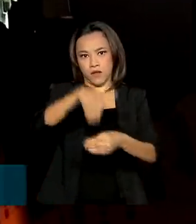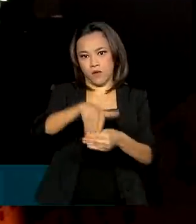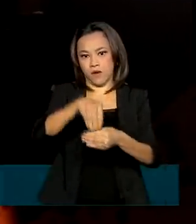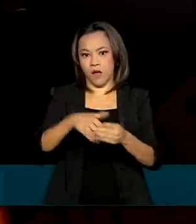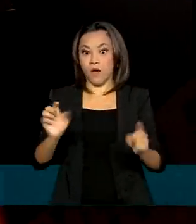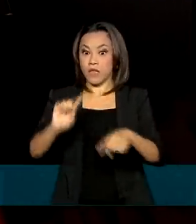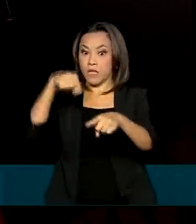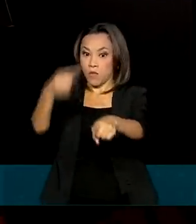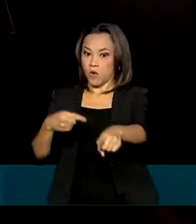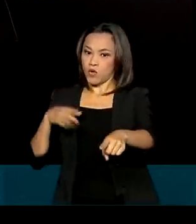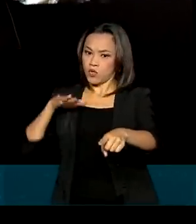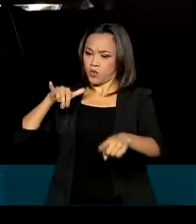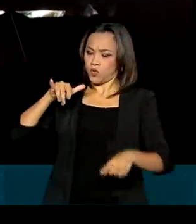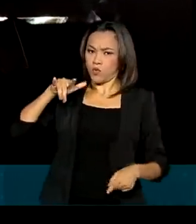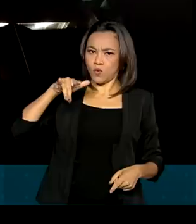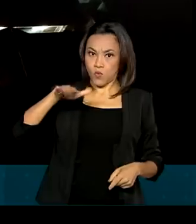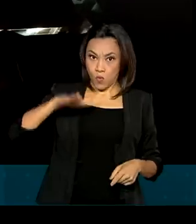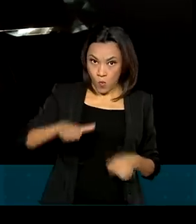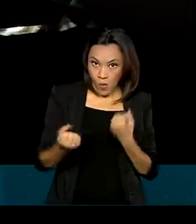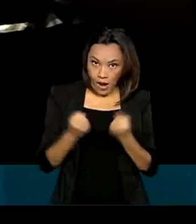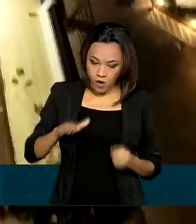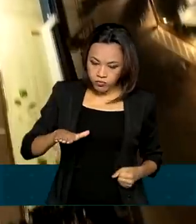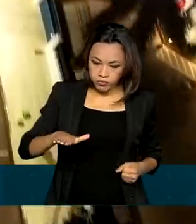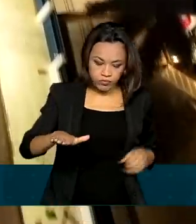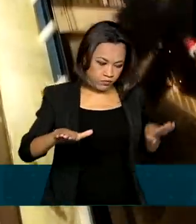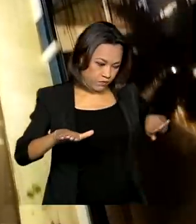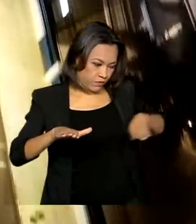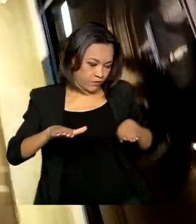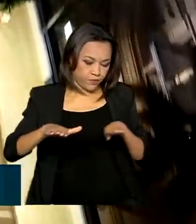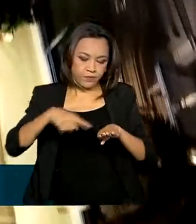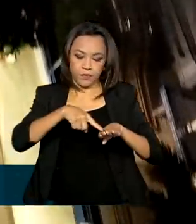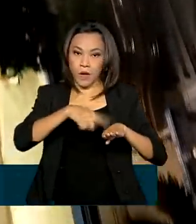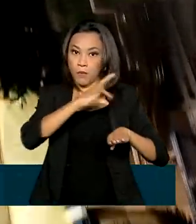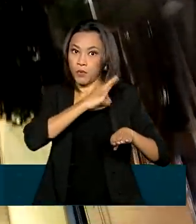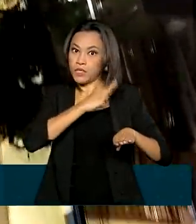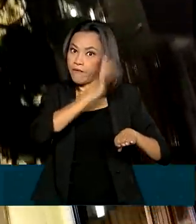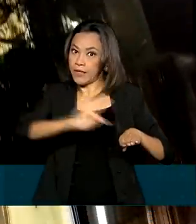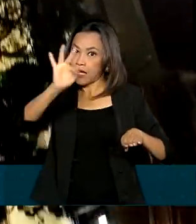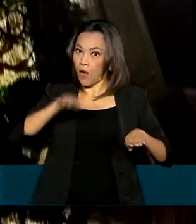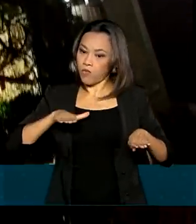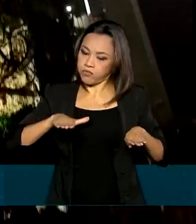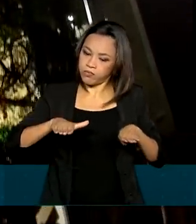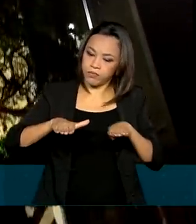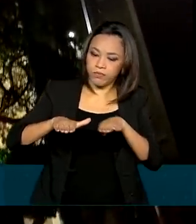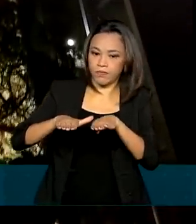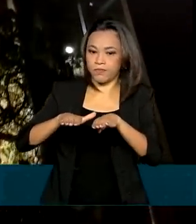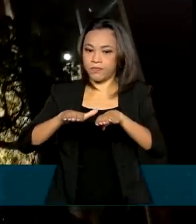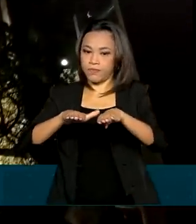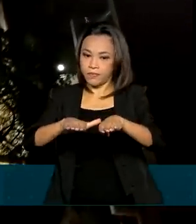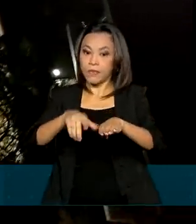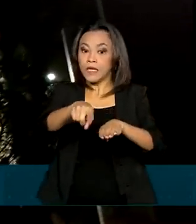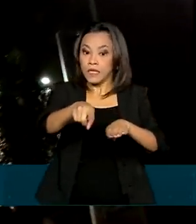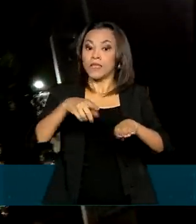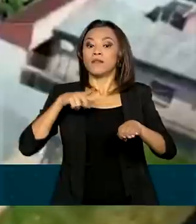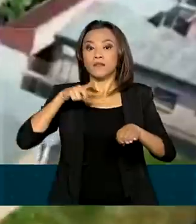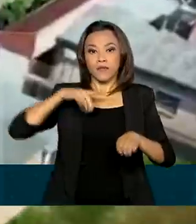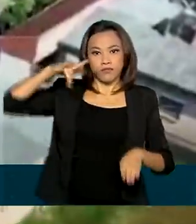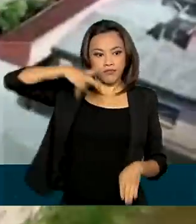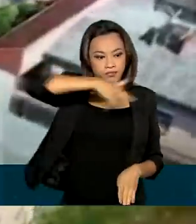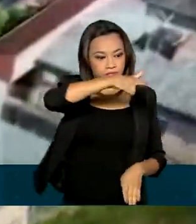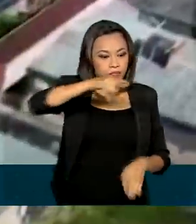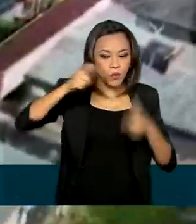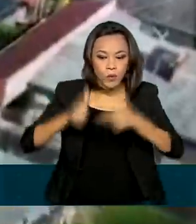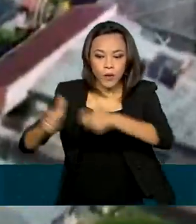frente, o carro é abordado por uma viatura da Polícia Federal. Os drones sobrevoaram as principais zonas eleitorais do país